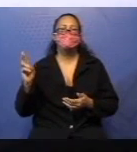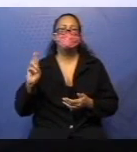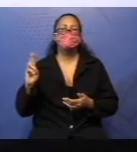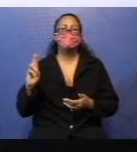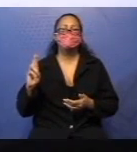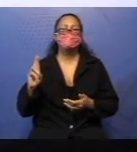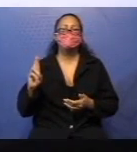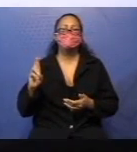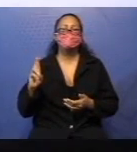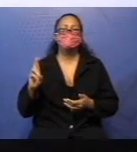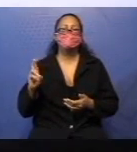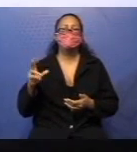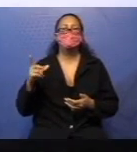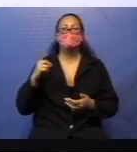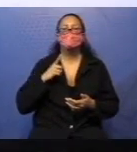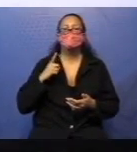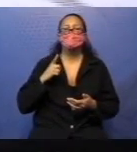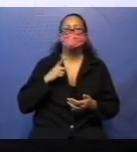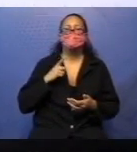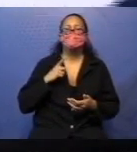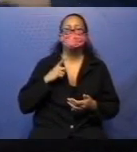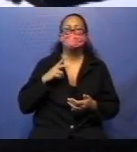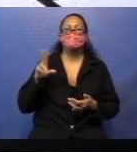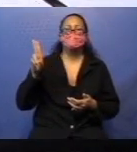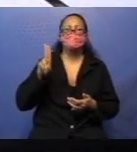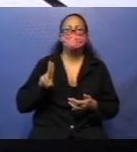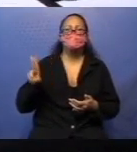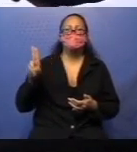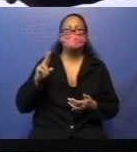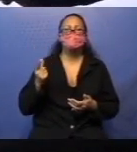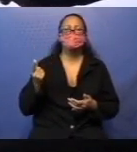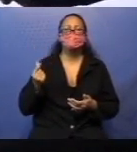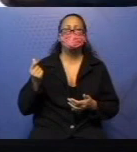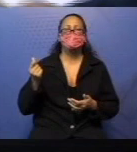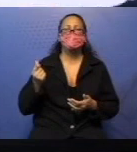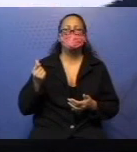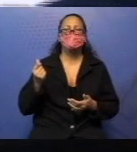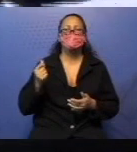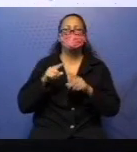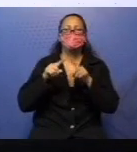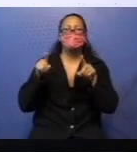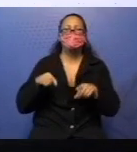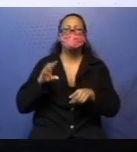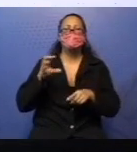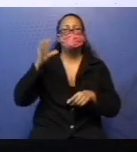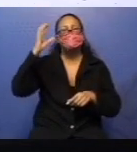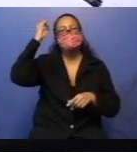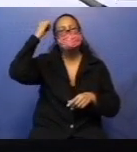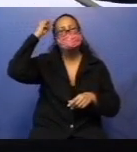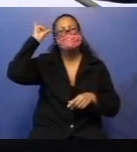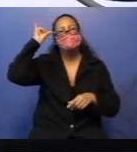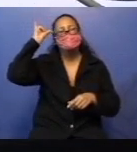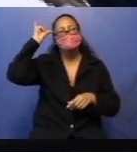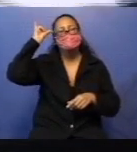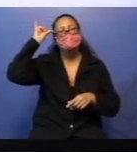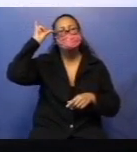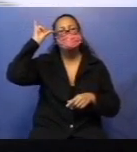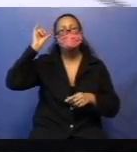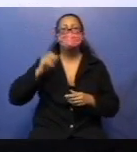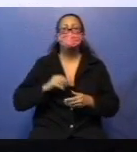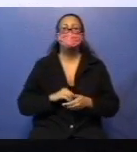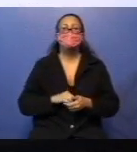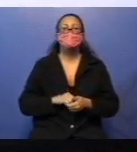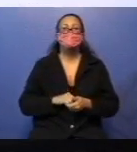Se ela tivesse usado só o dinheiro da vaquinha, só o dinheiro que ela tinha guardado na vaquinha,